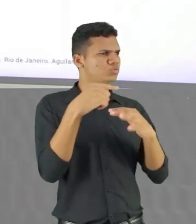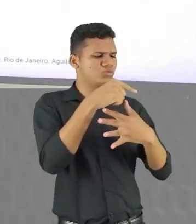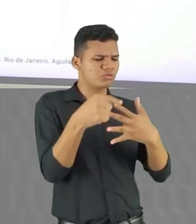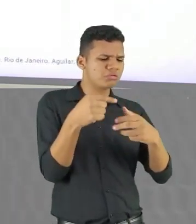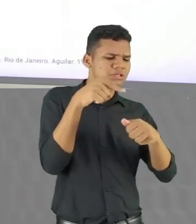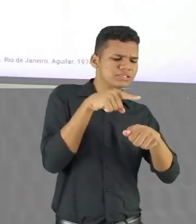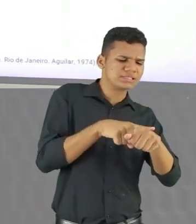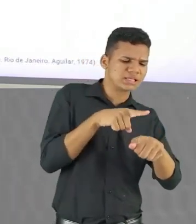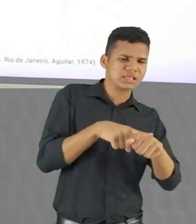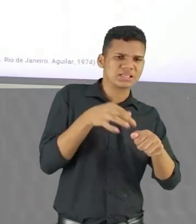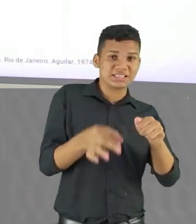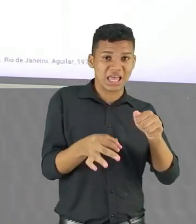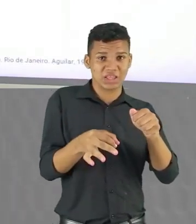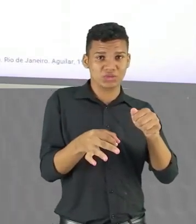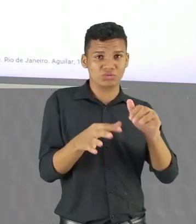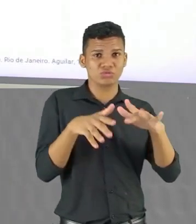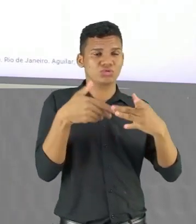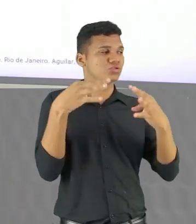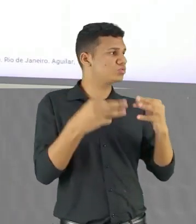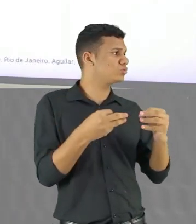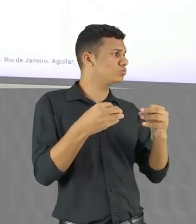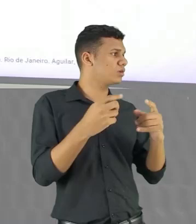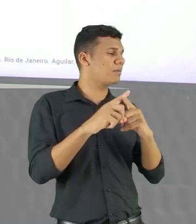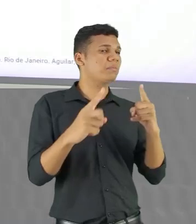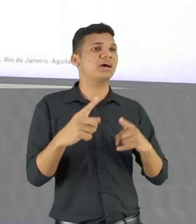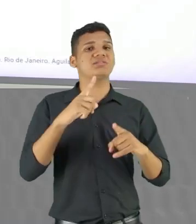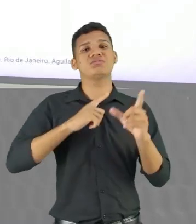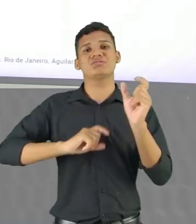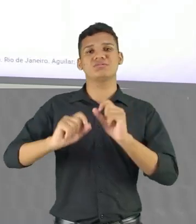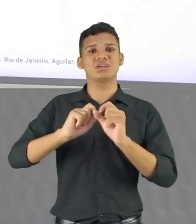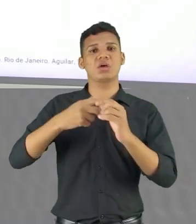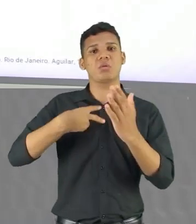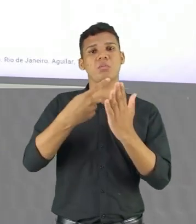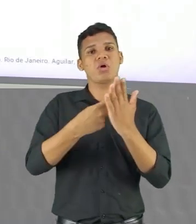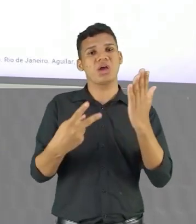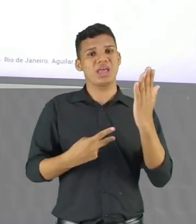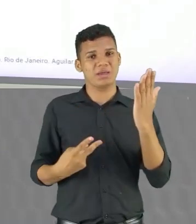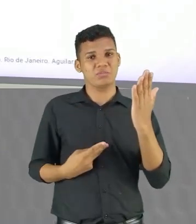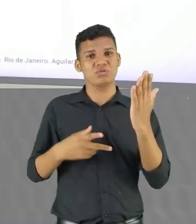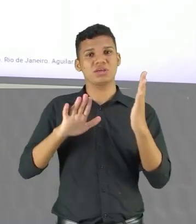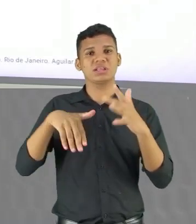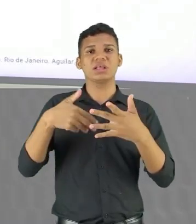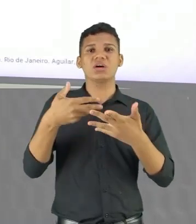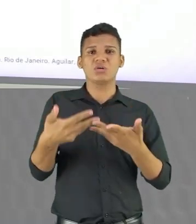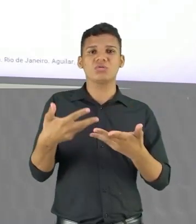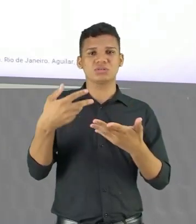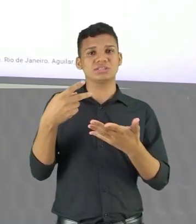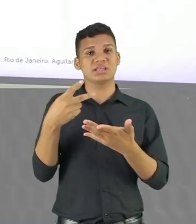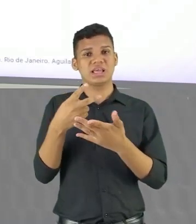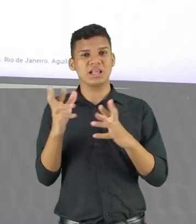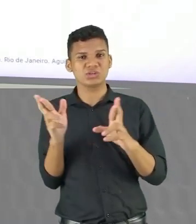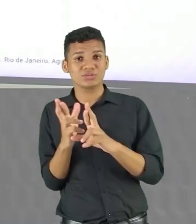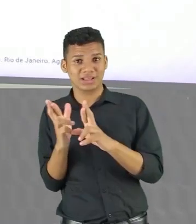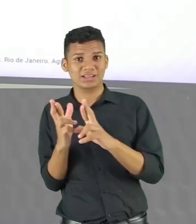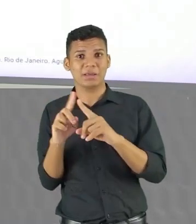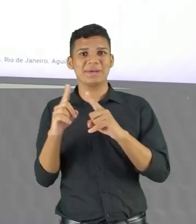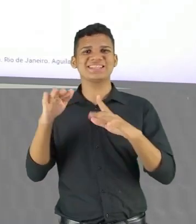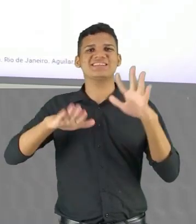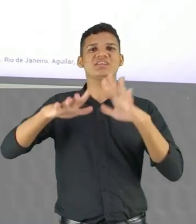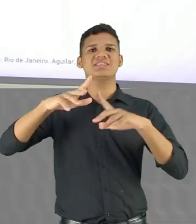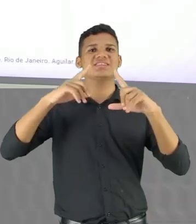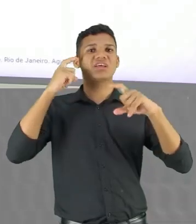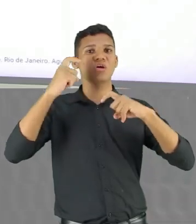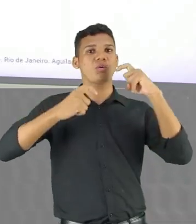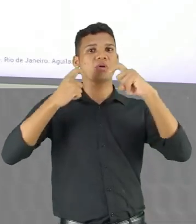se está certinho uma linha de um poema. Cada linha está relacionada uma com a outra, então há uma preocupação